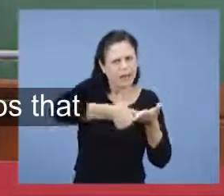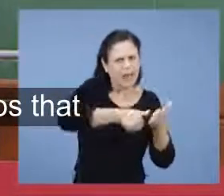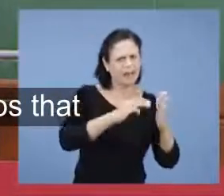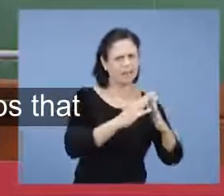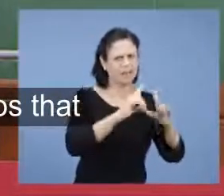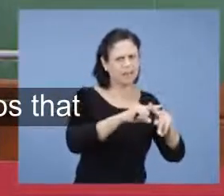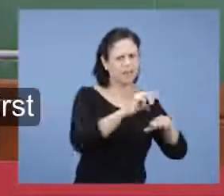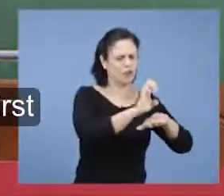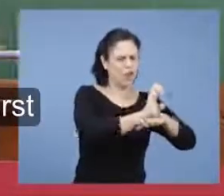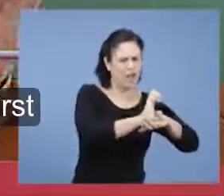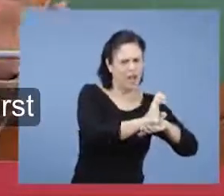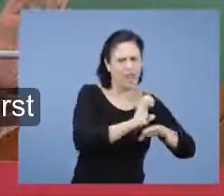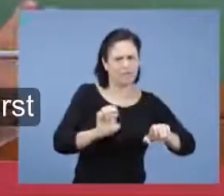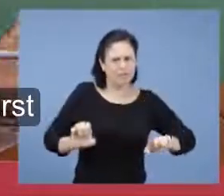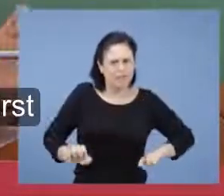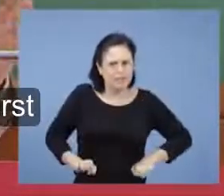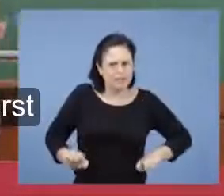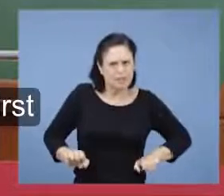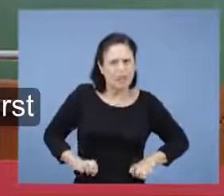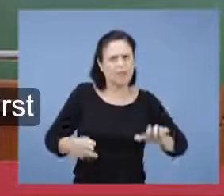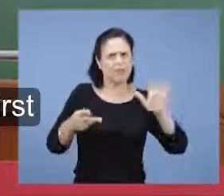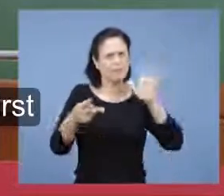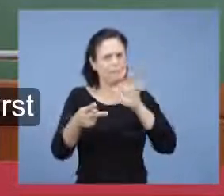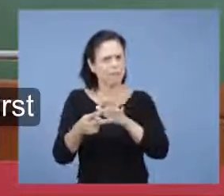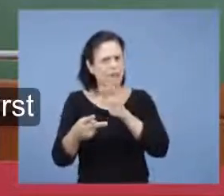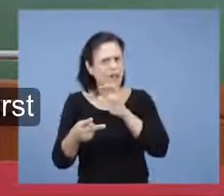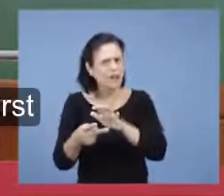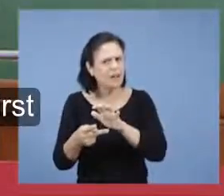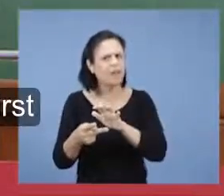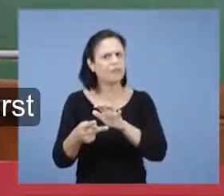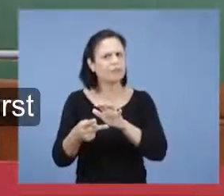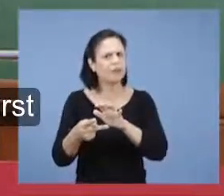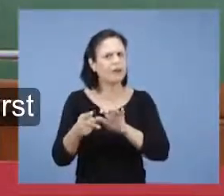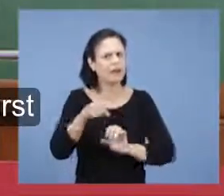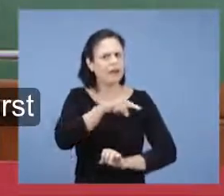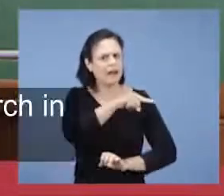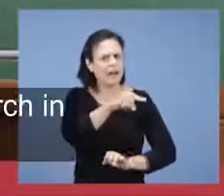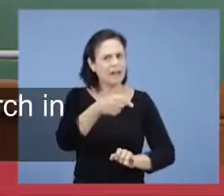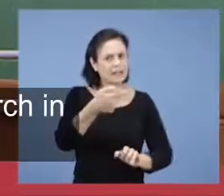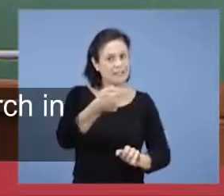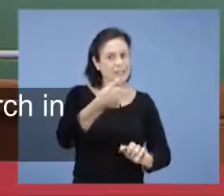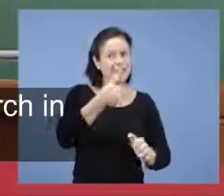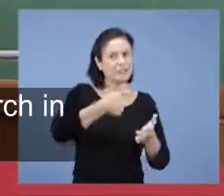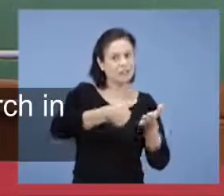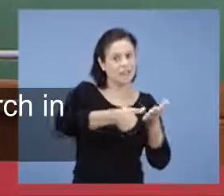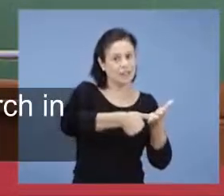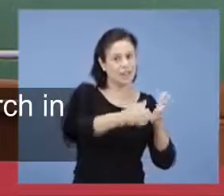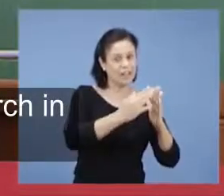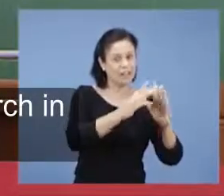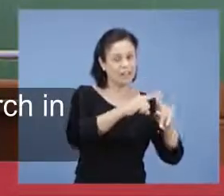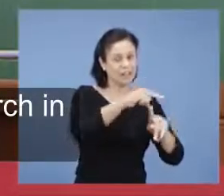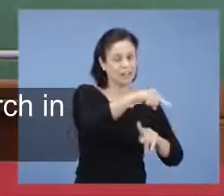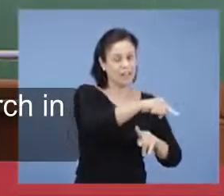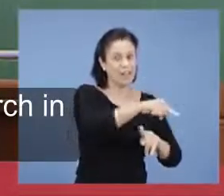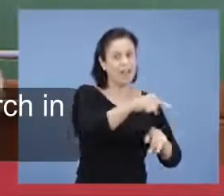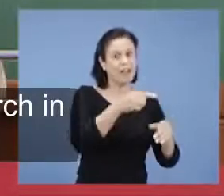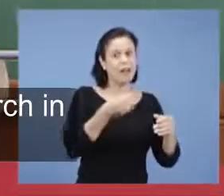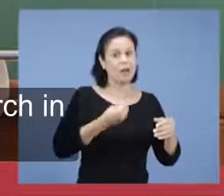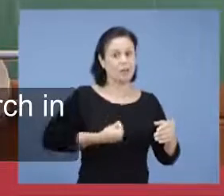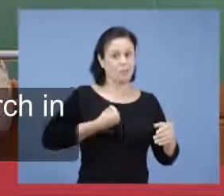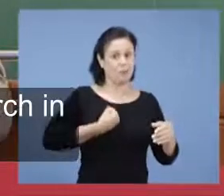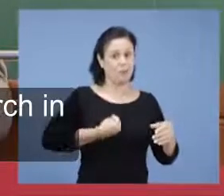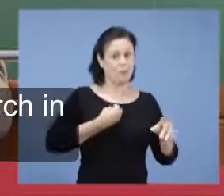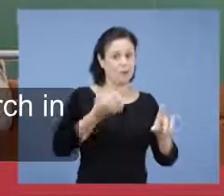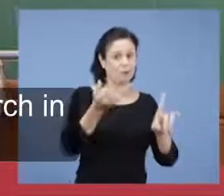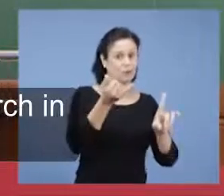Sobre Pérgamo. Que são igrejas, que estão situadas, naquele primeiro período, histórico e